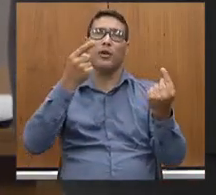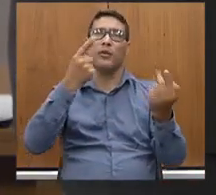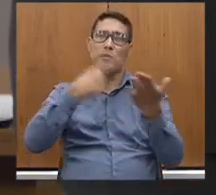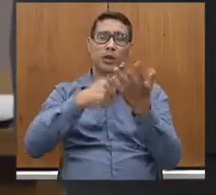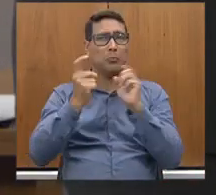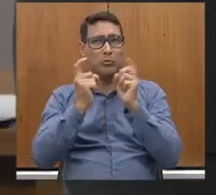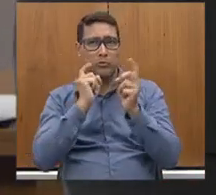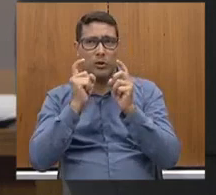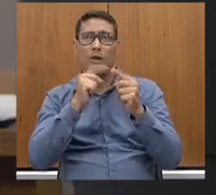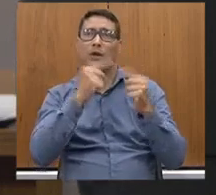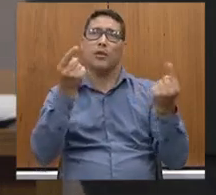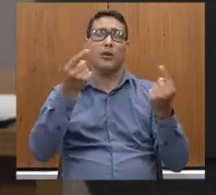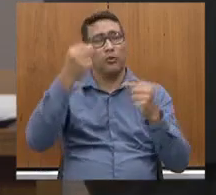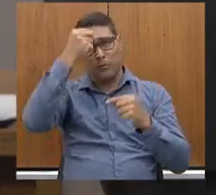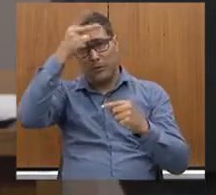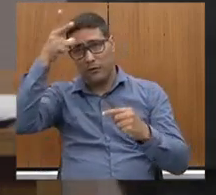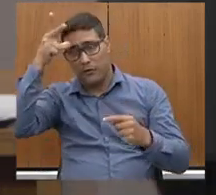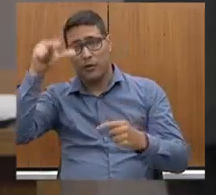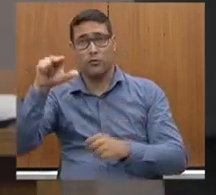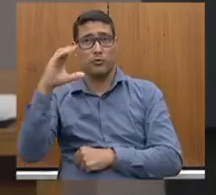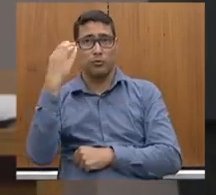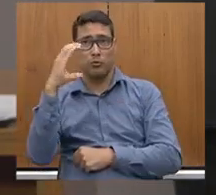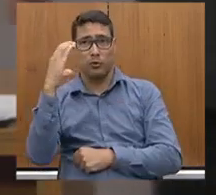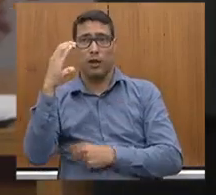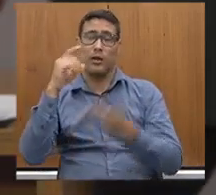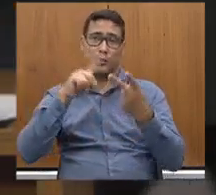no Tribunal de Contas do Estado,